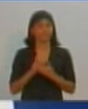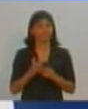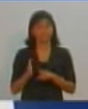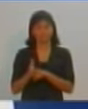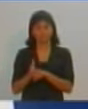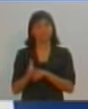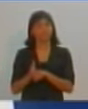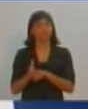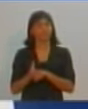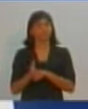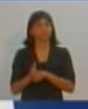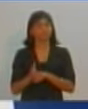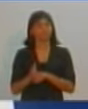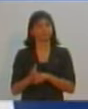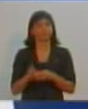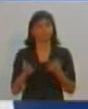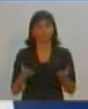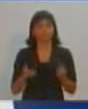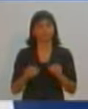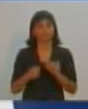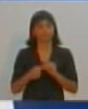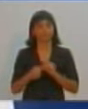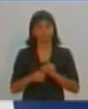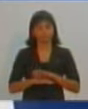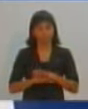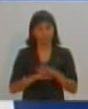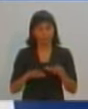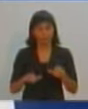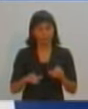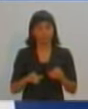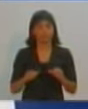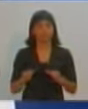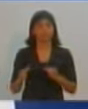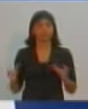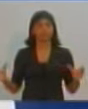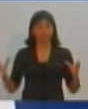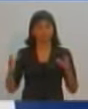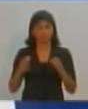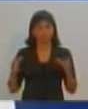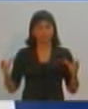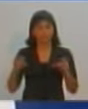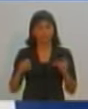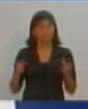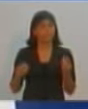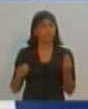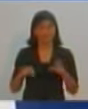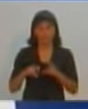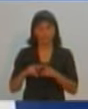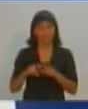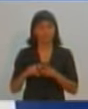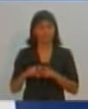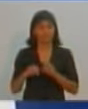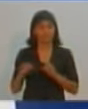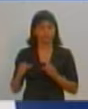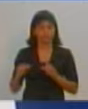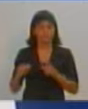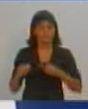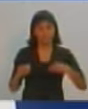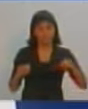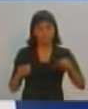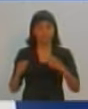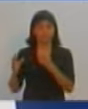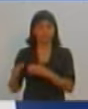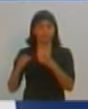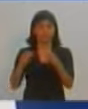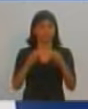leva um tempo, mas para resolver de imediato nós vamos fazer multirão. Vamos contratar médicos e ir até os bairros fazendo multirão,